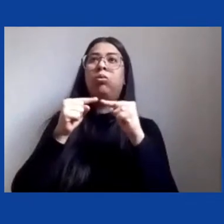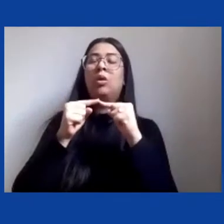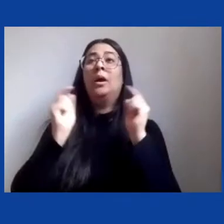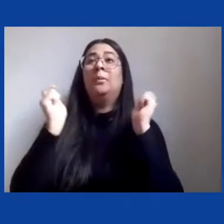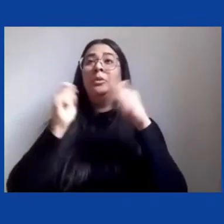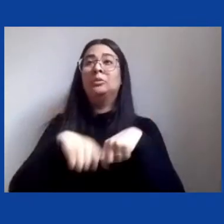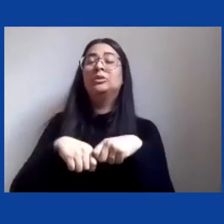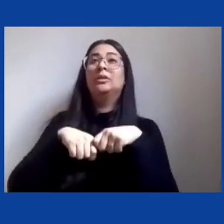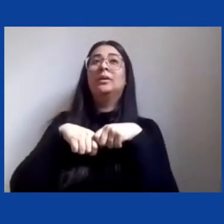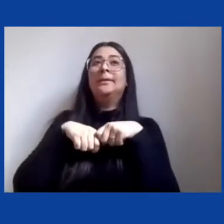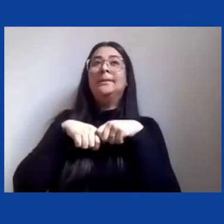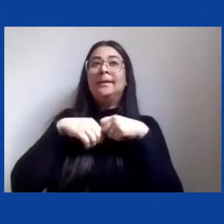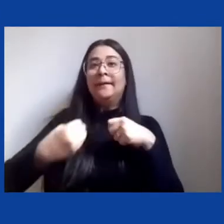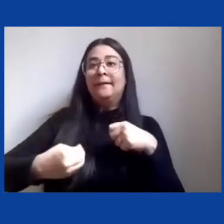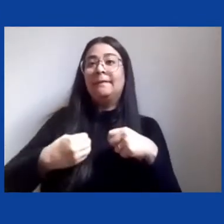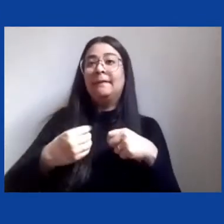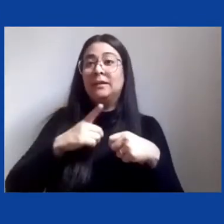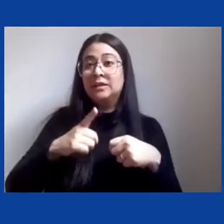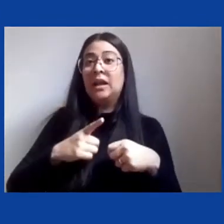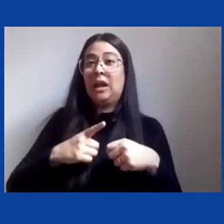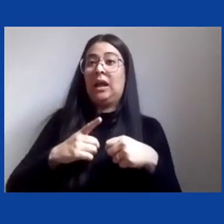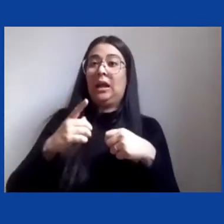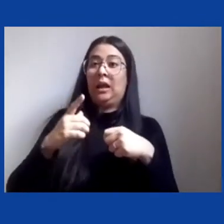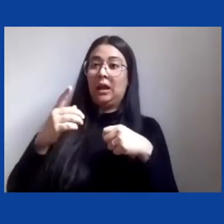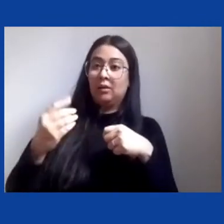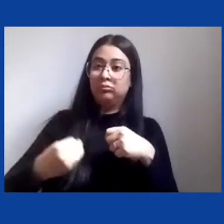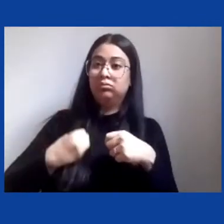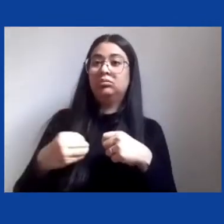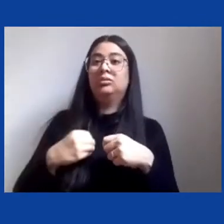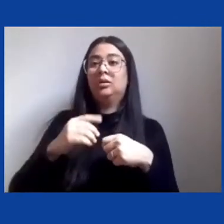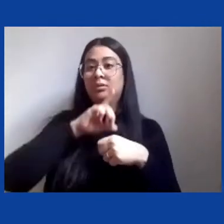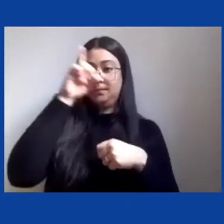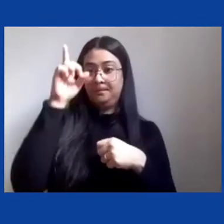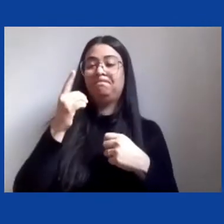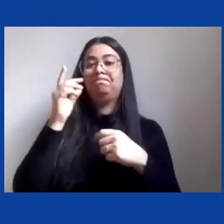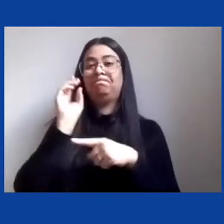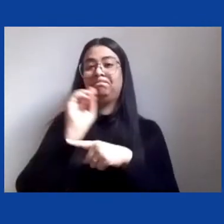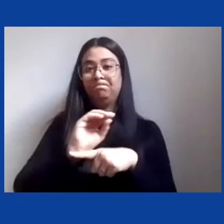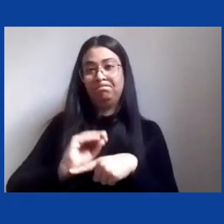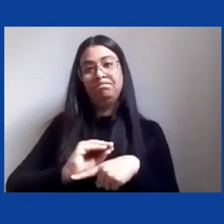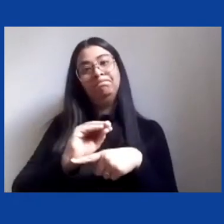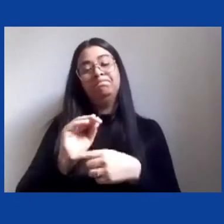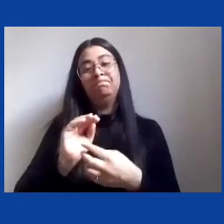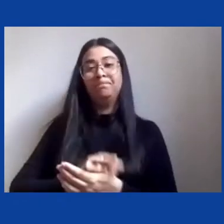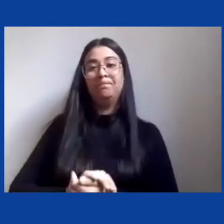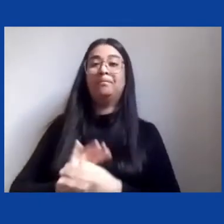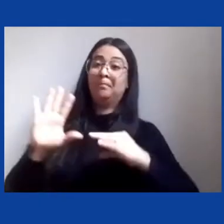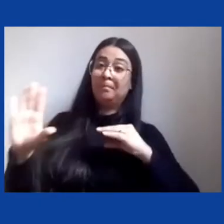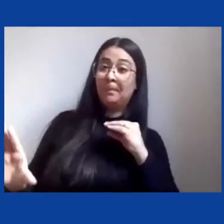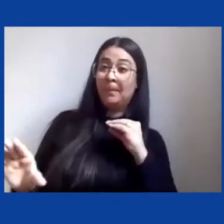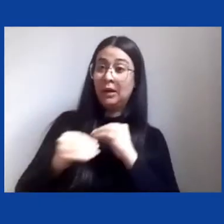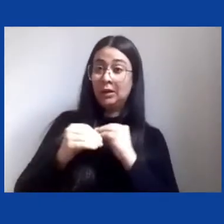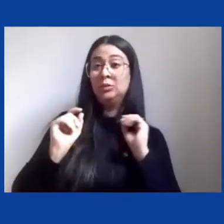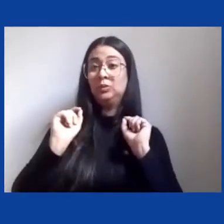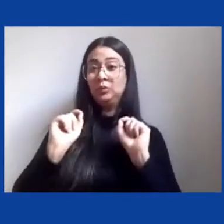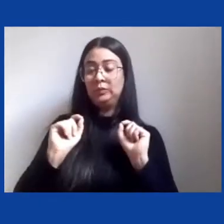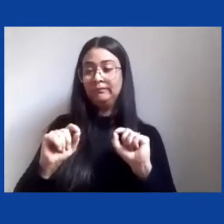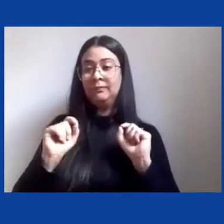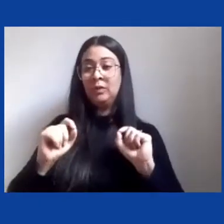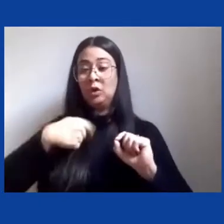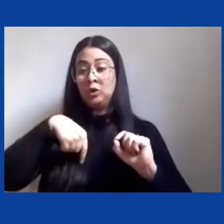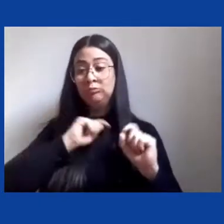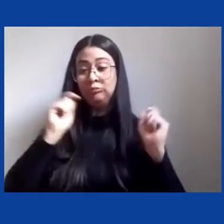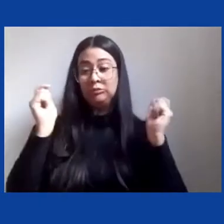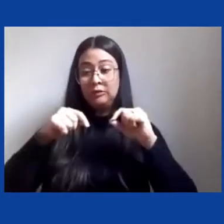existência coletiva. Por fim, eu acrescentaria que seria importante nós ampliarmos a nossa